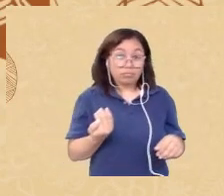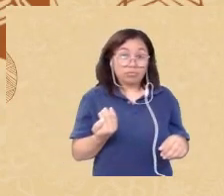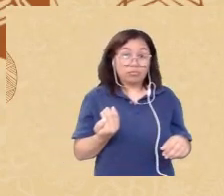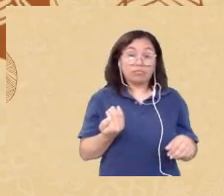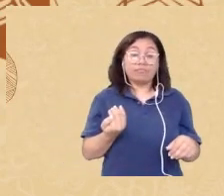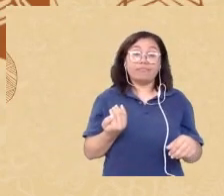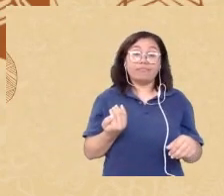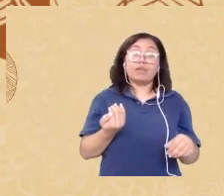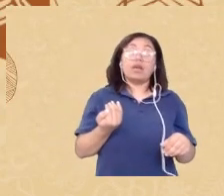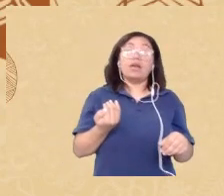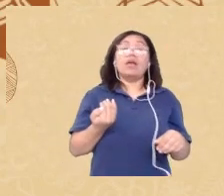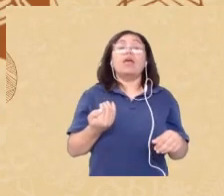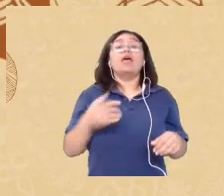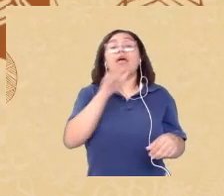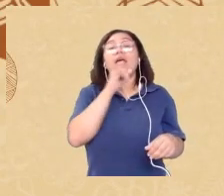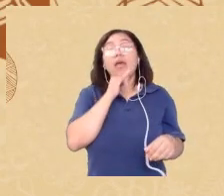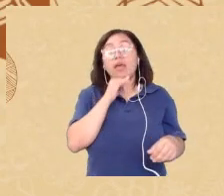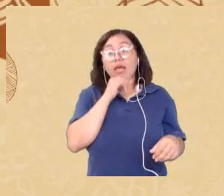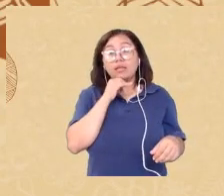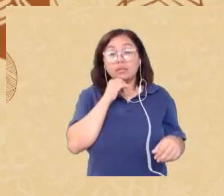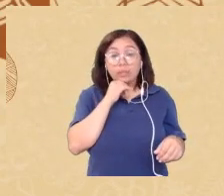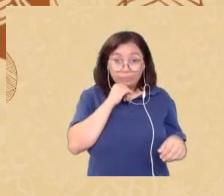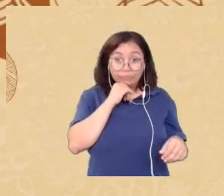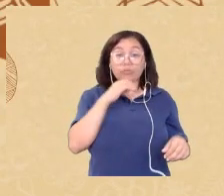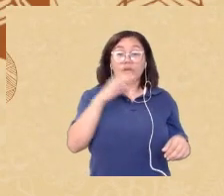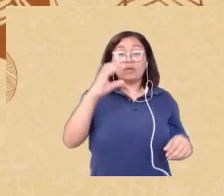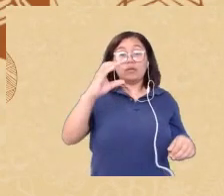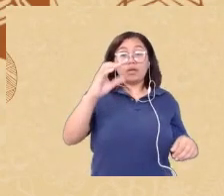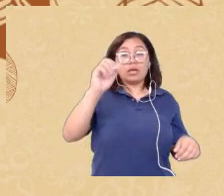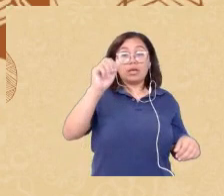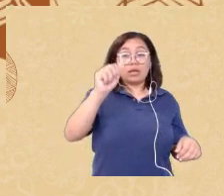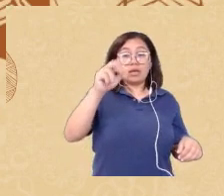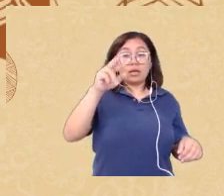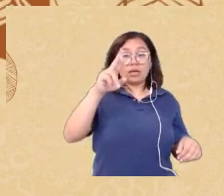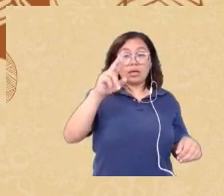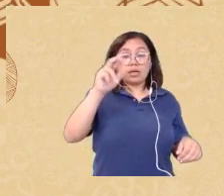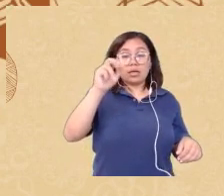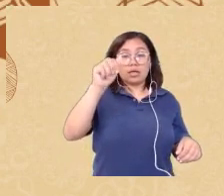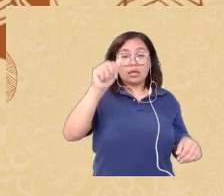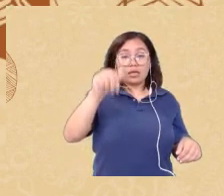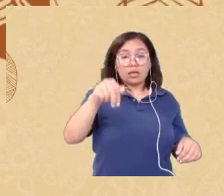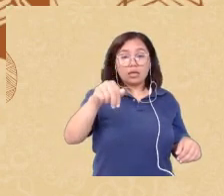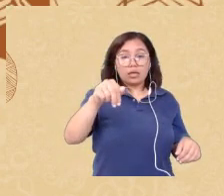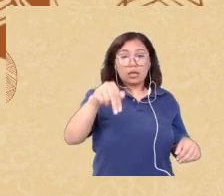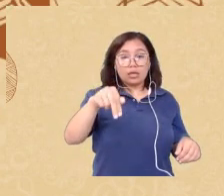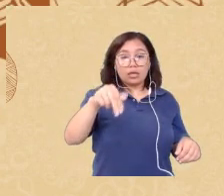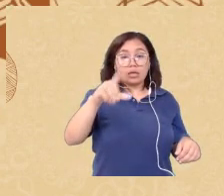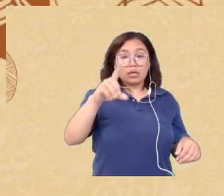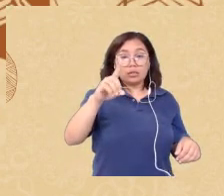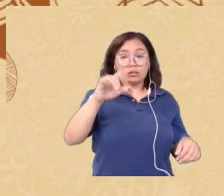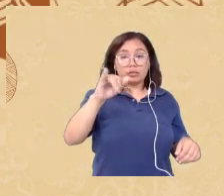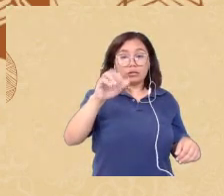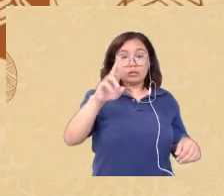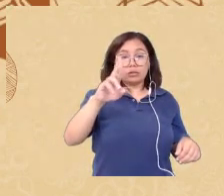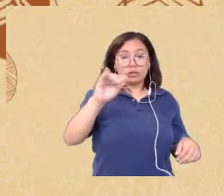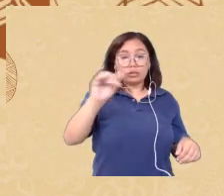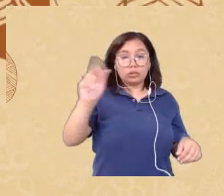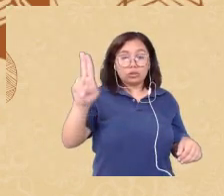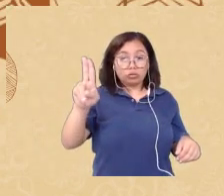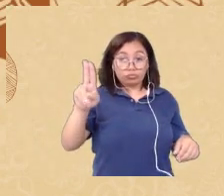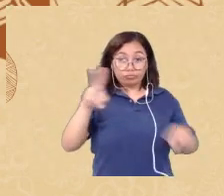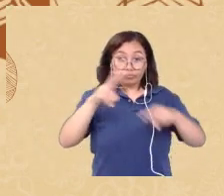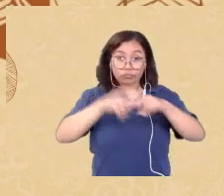desarmados estavam nus justamente para mostrar para a polícia que não tinham armas e então esse é um problema muito sério mas tem um